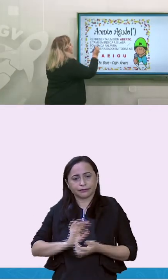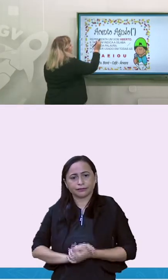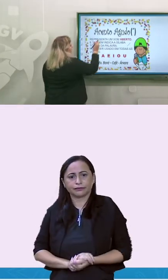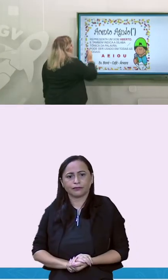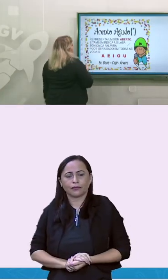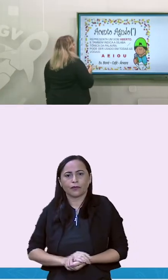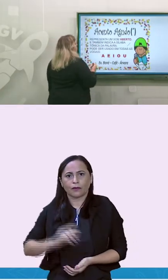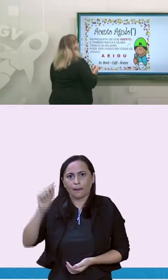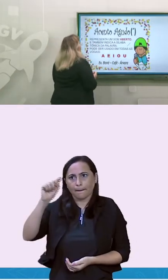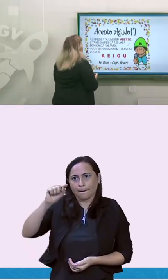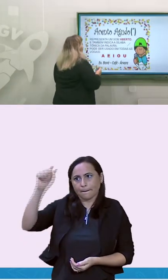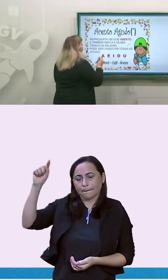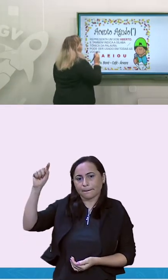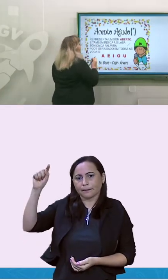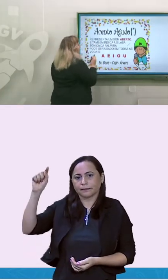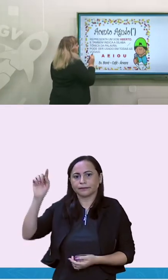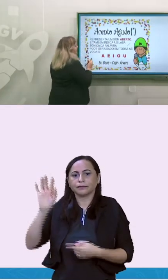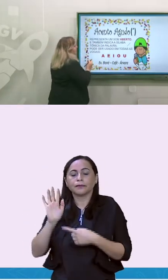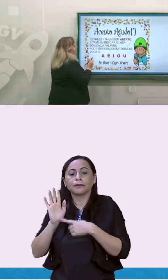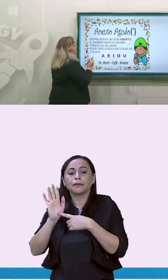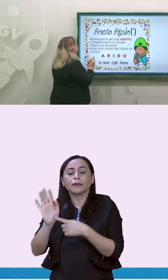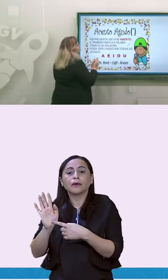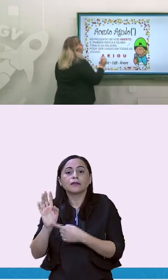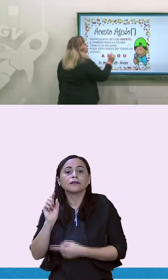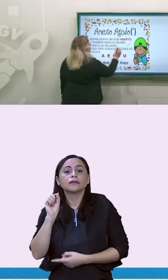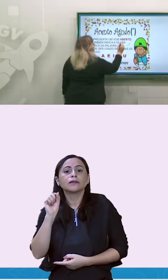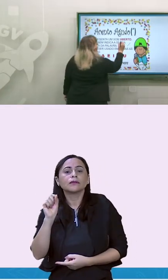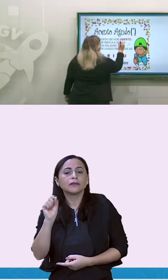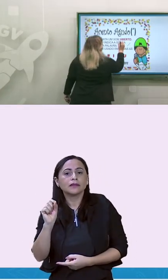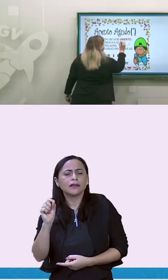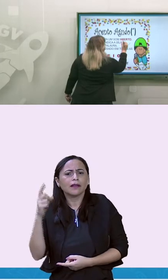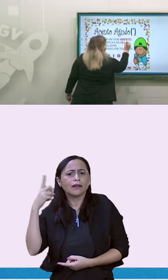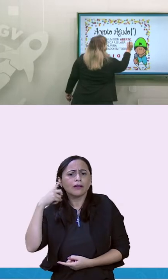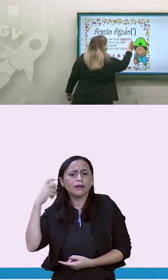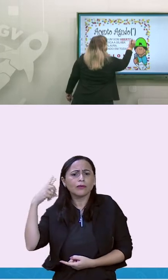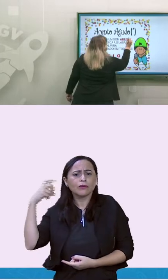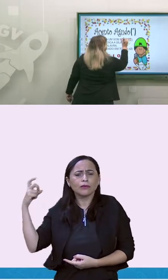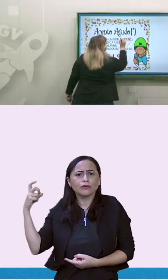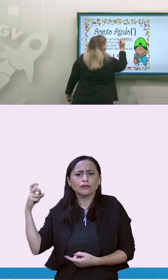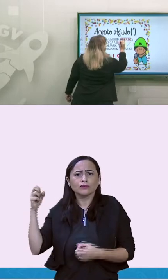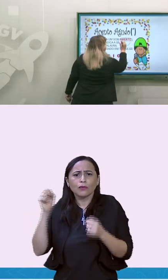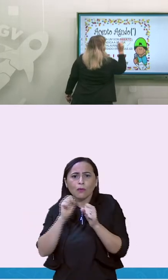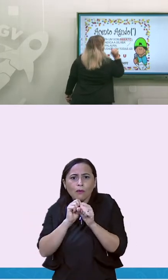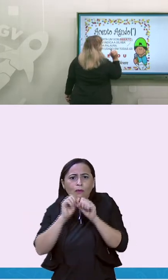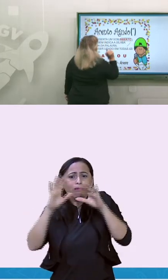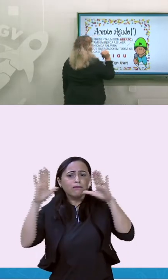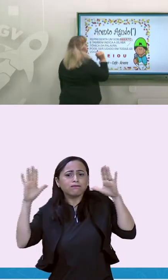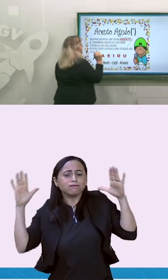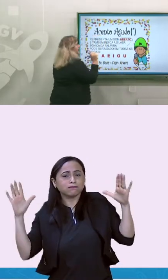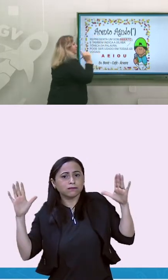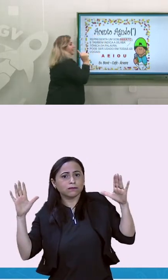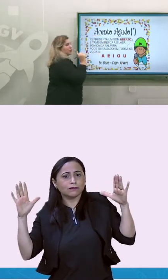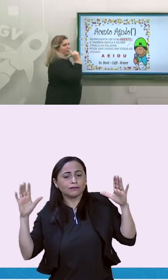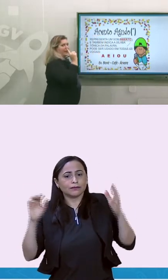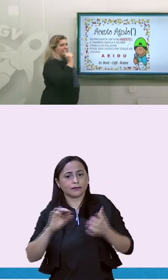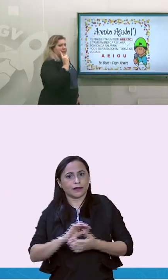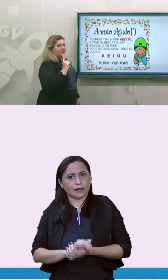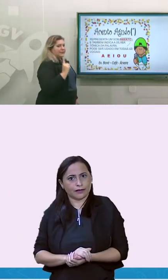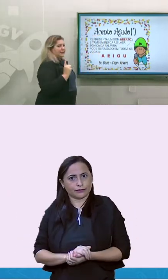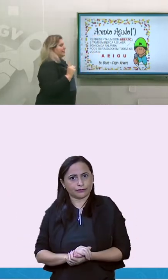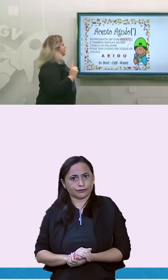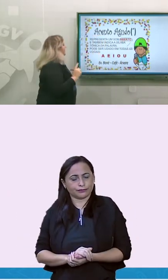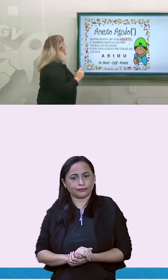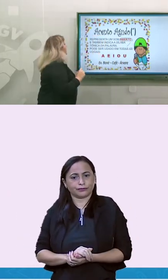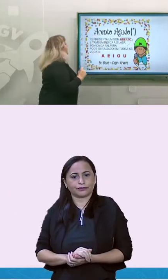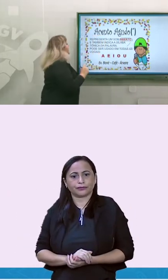O acento agudo, ele representa um som aberto. Nós vamos saber a diferença